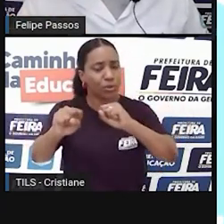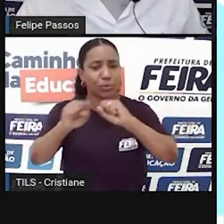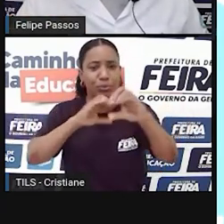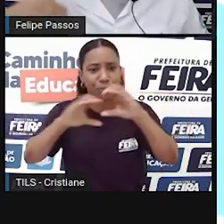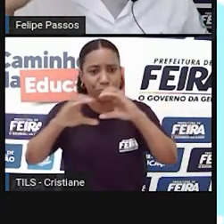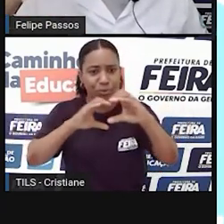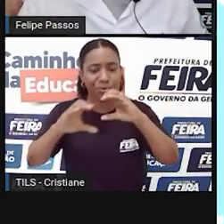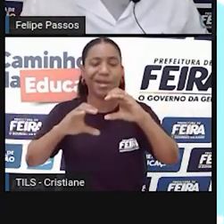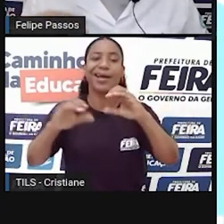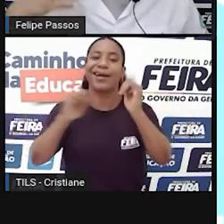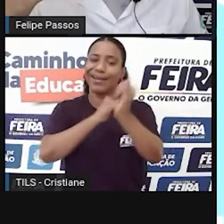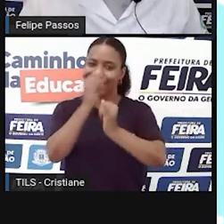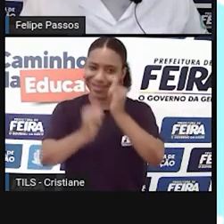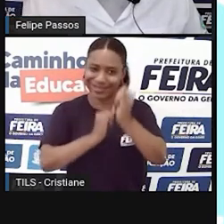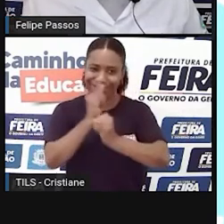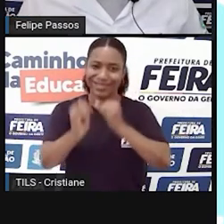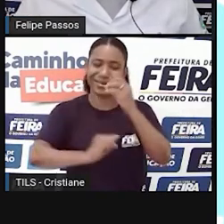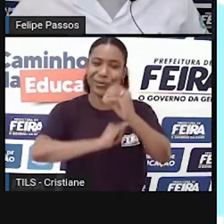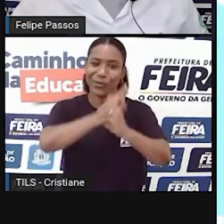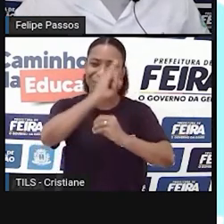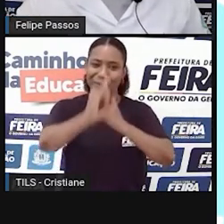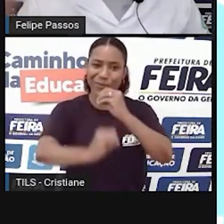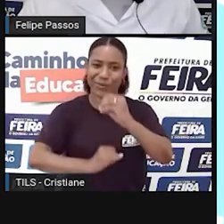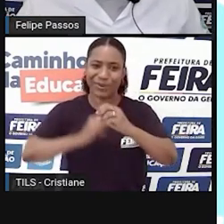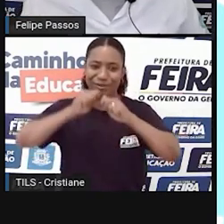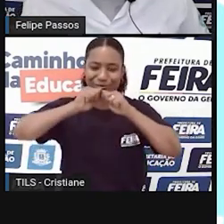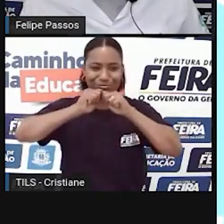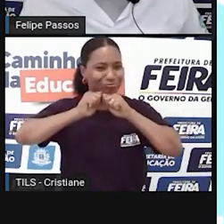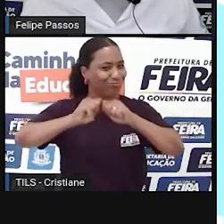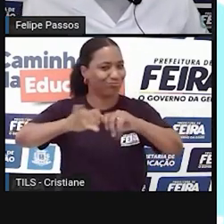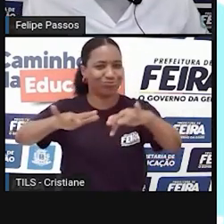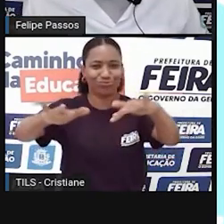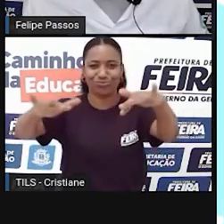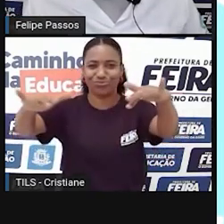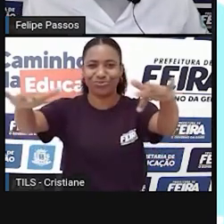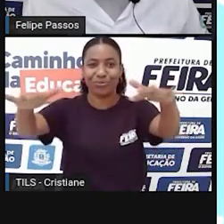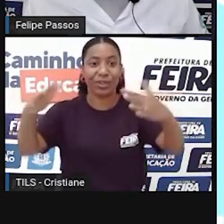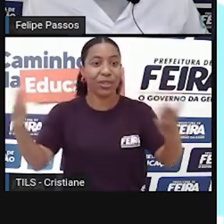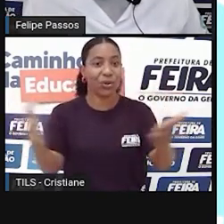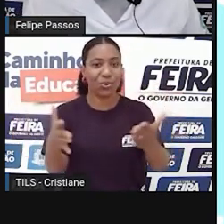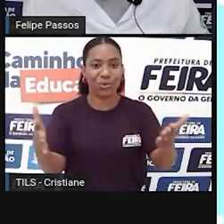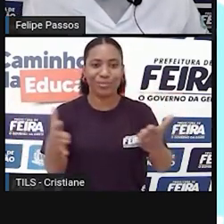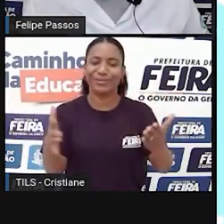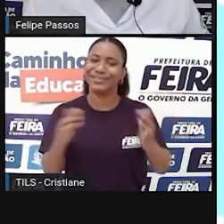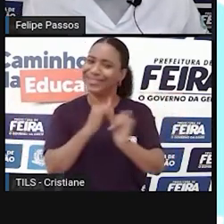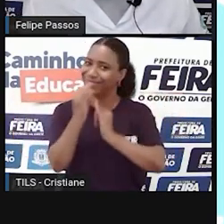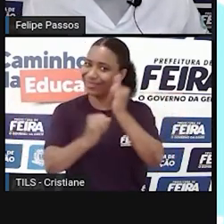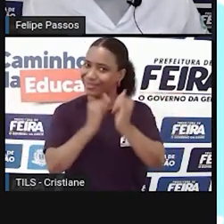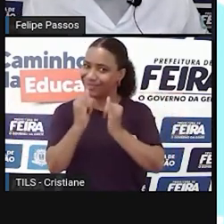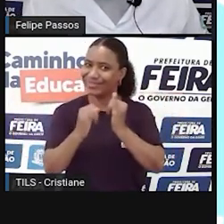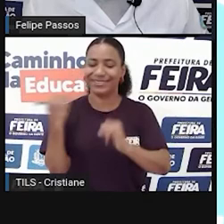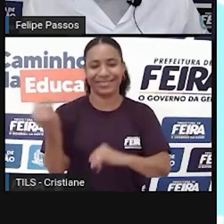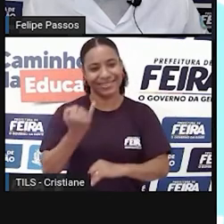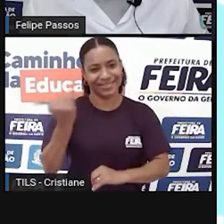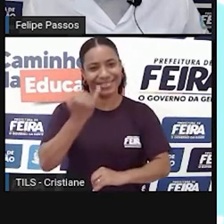foi se espalhando, espalhando, espalhando, até que hoje a gente não faz quase nada sem a internet. Né, gente?